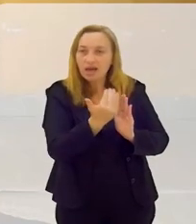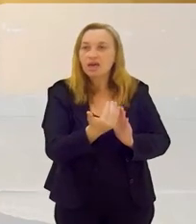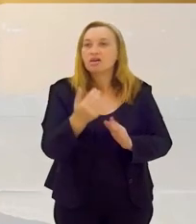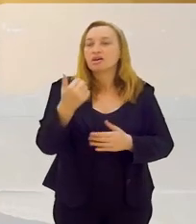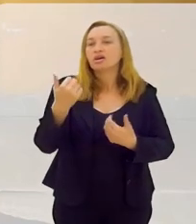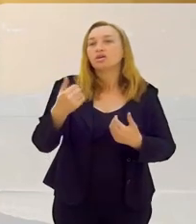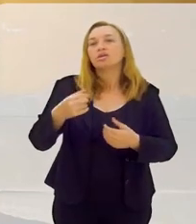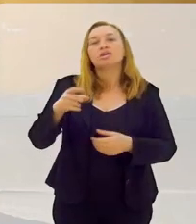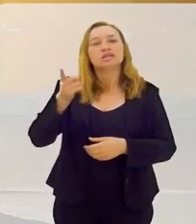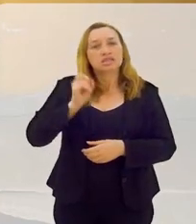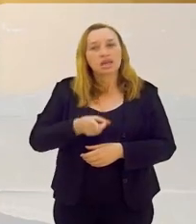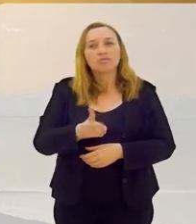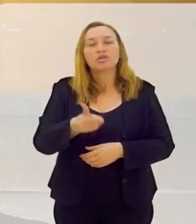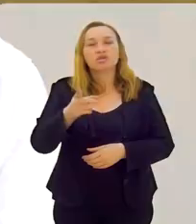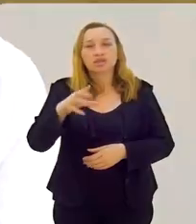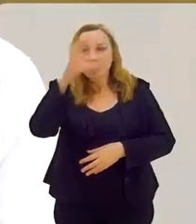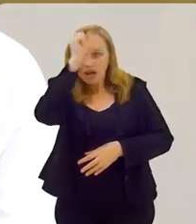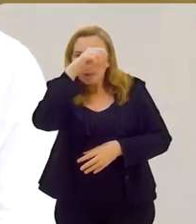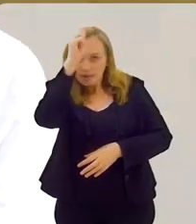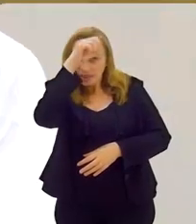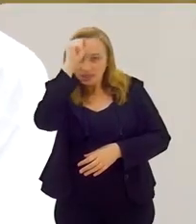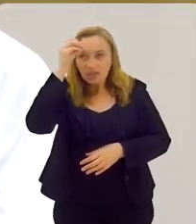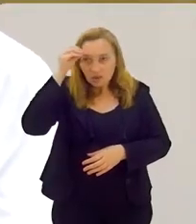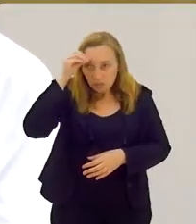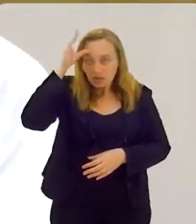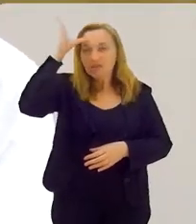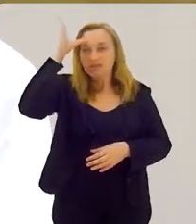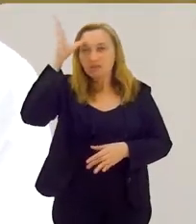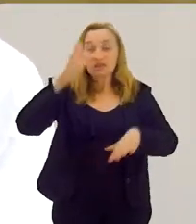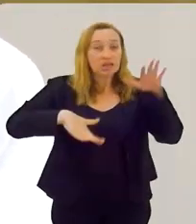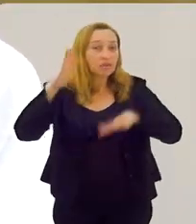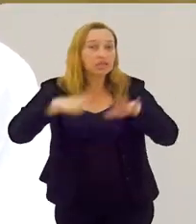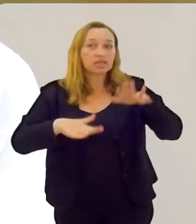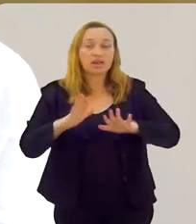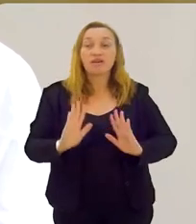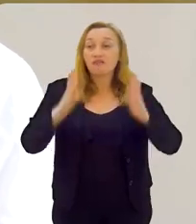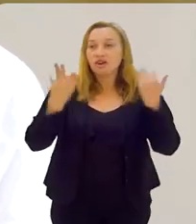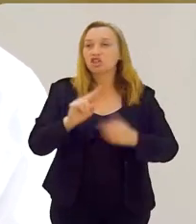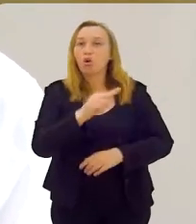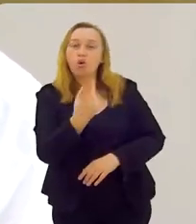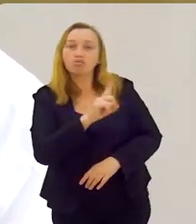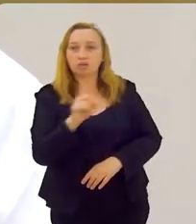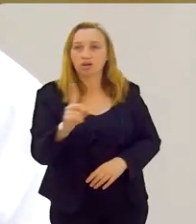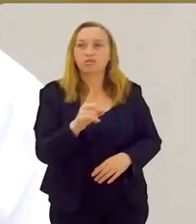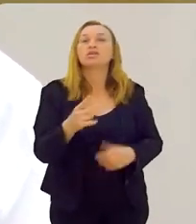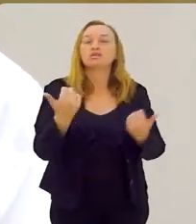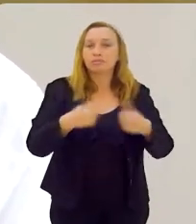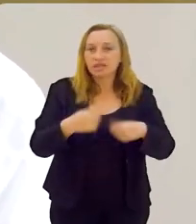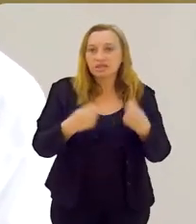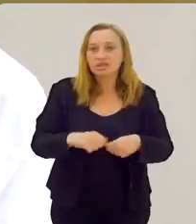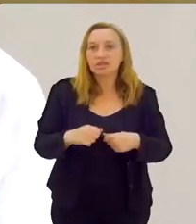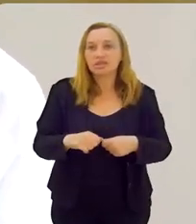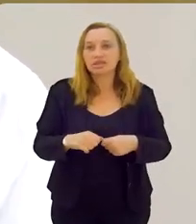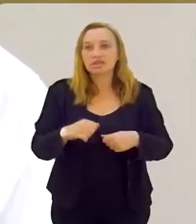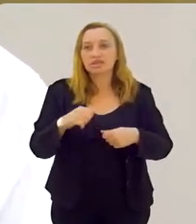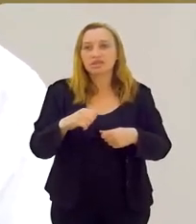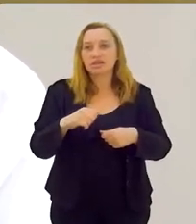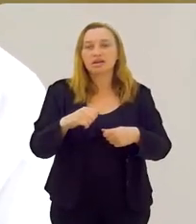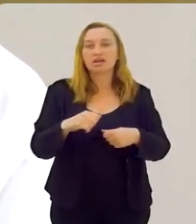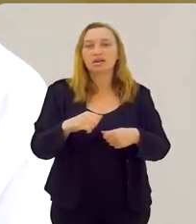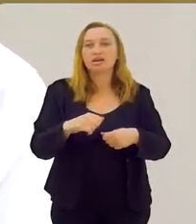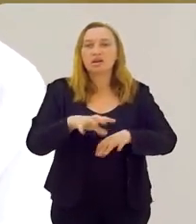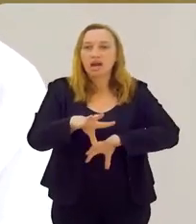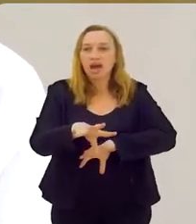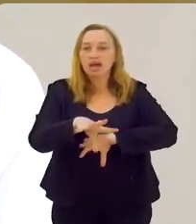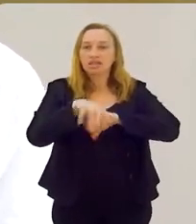à sua cabeça. Todo ano, a sua cabeça come. Independente de ter uma festa ou não. Você dá comida à sua cabeça todo ano. Então, a partir do momento que você